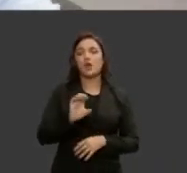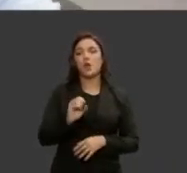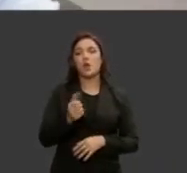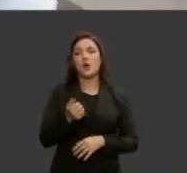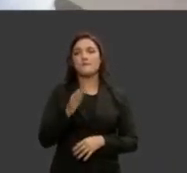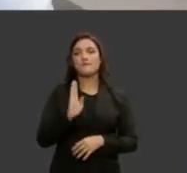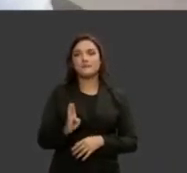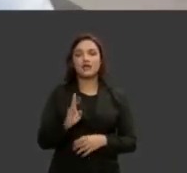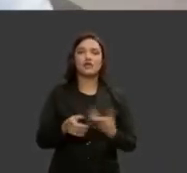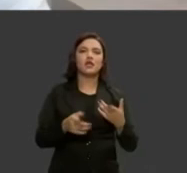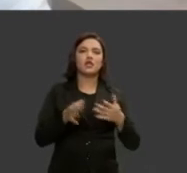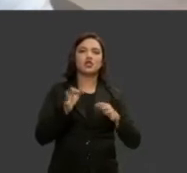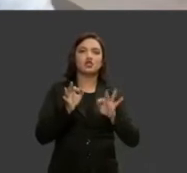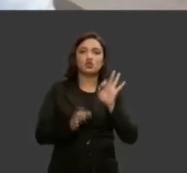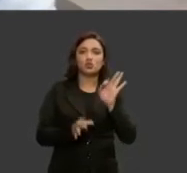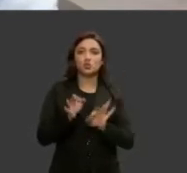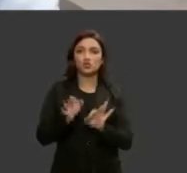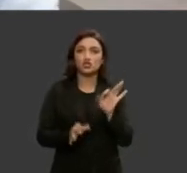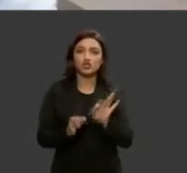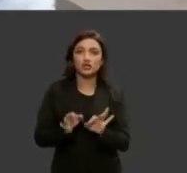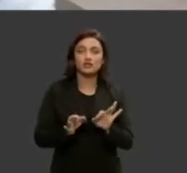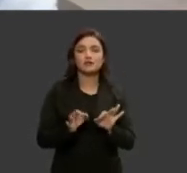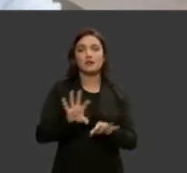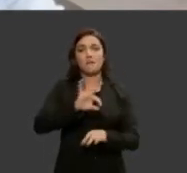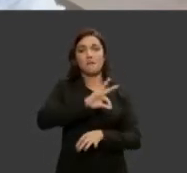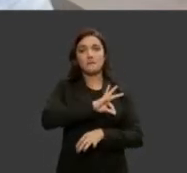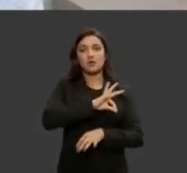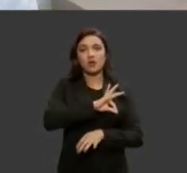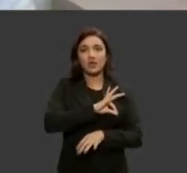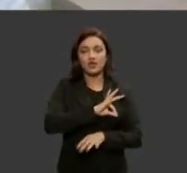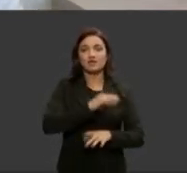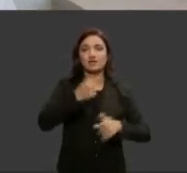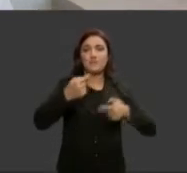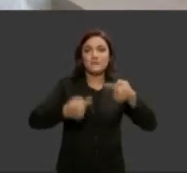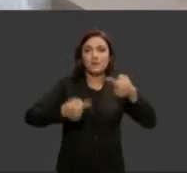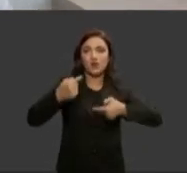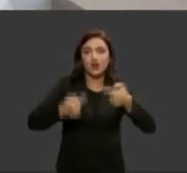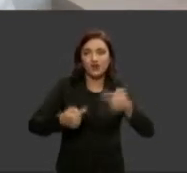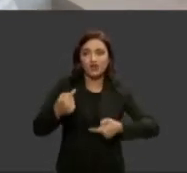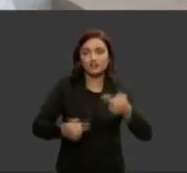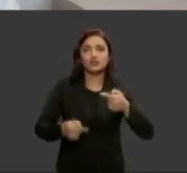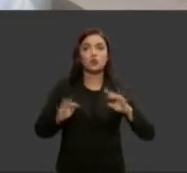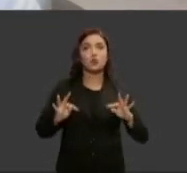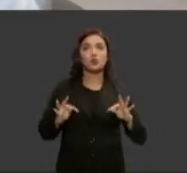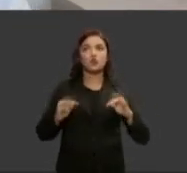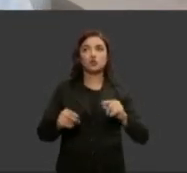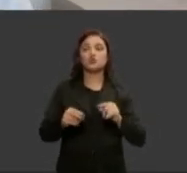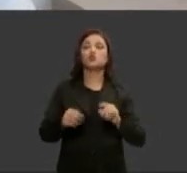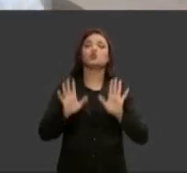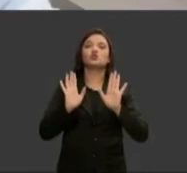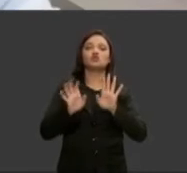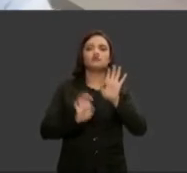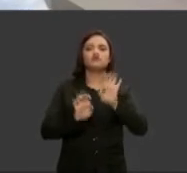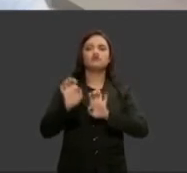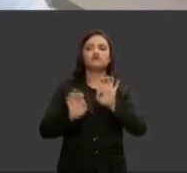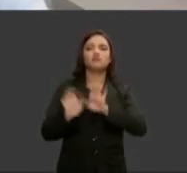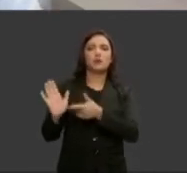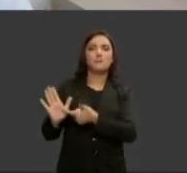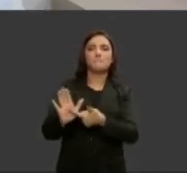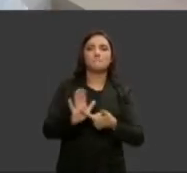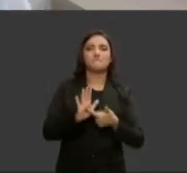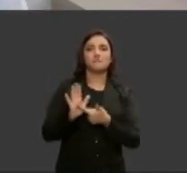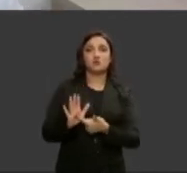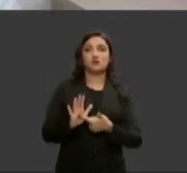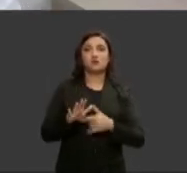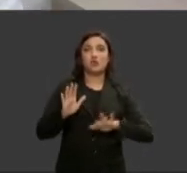na justiça na polícia na política todos esses números às vezes quando a gente olha